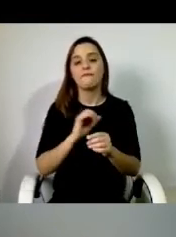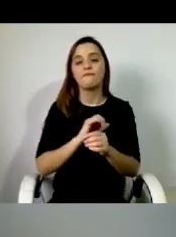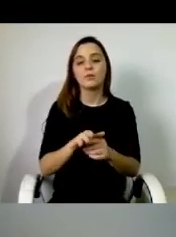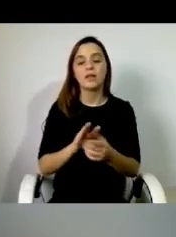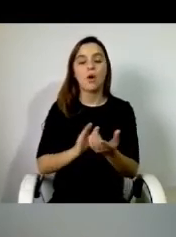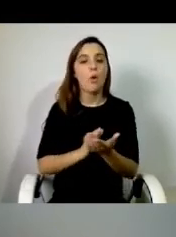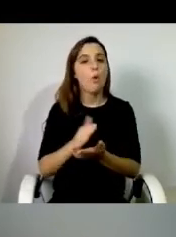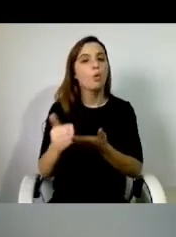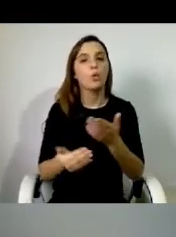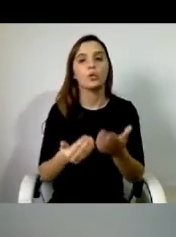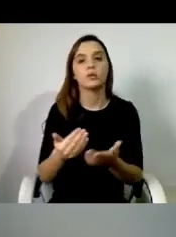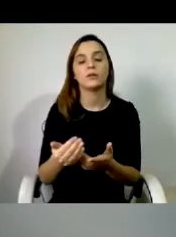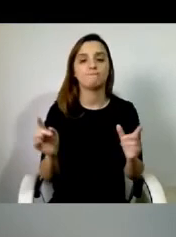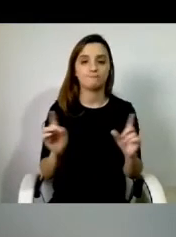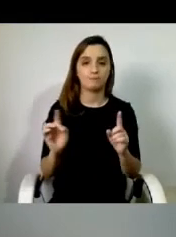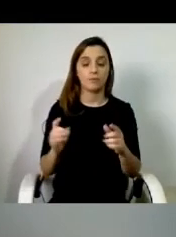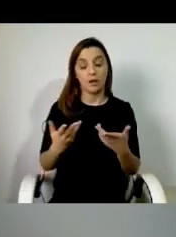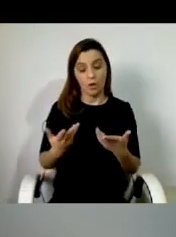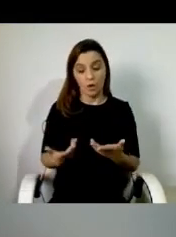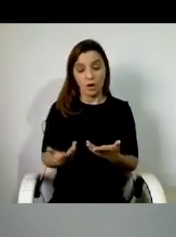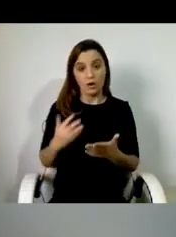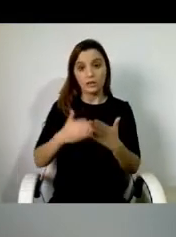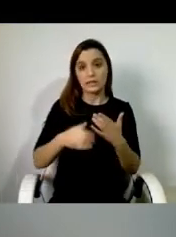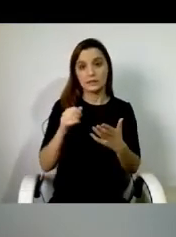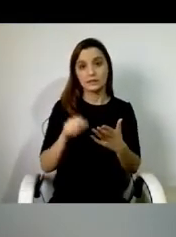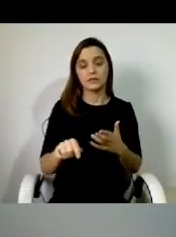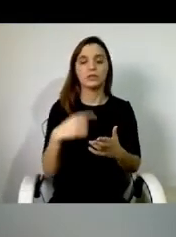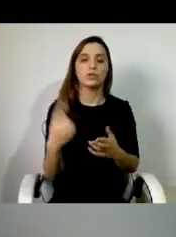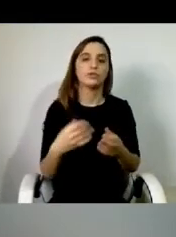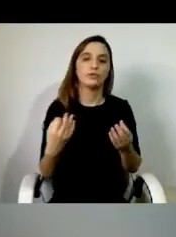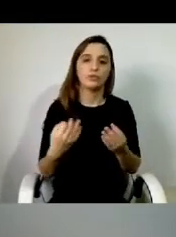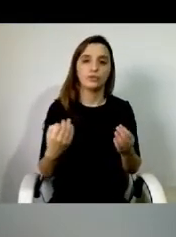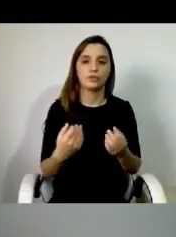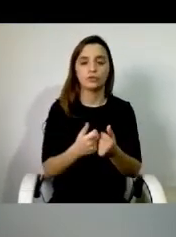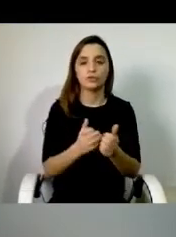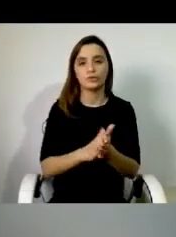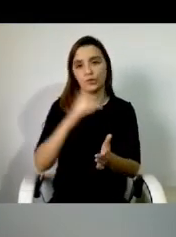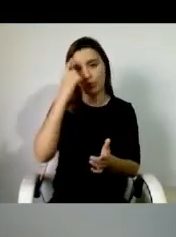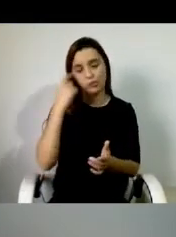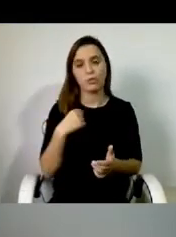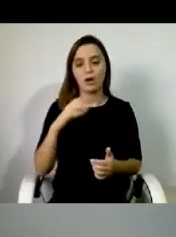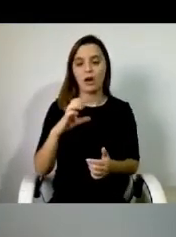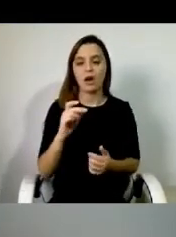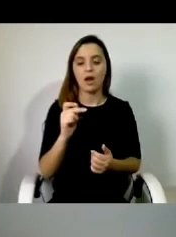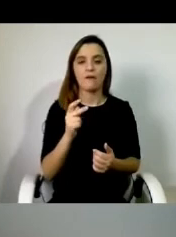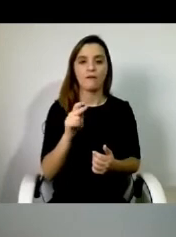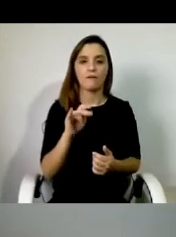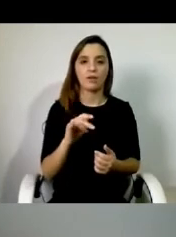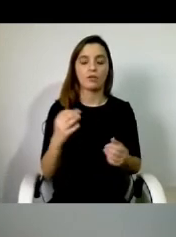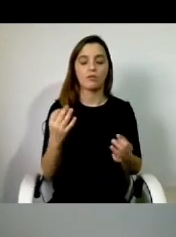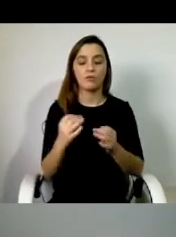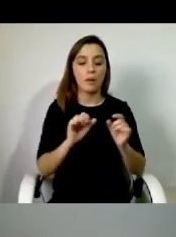ao contrário daquilo que acontece hoje. Nós fizemos, nós todos sabemos, que os CAVI tiveram de fazer uma formação inicial